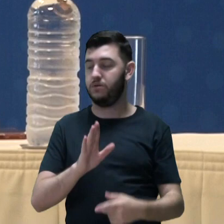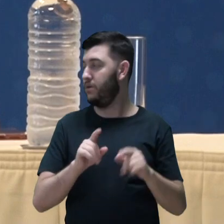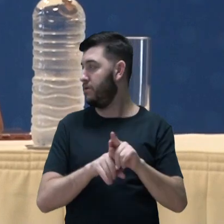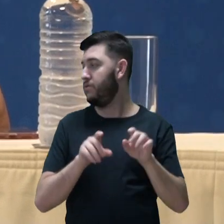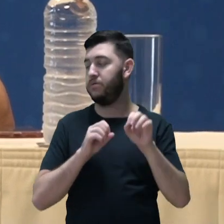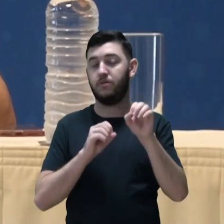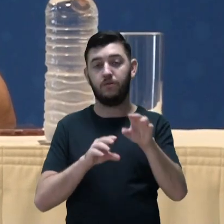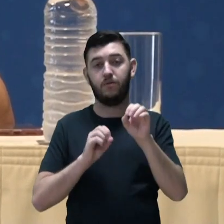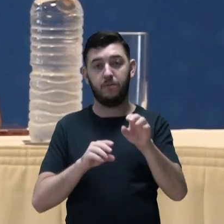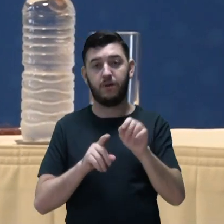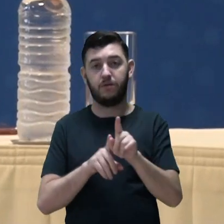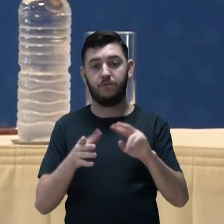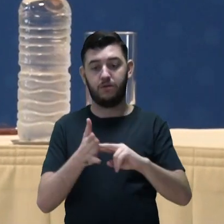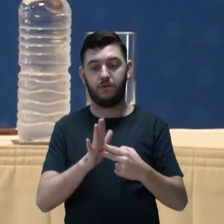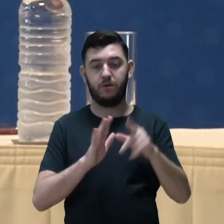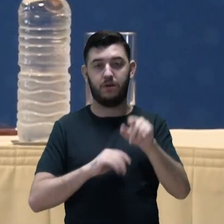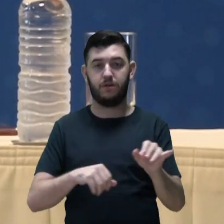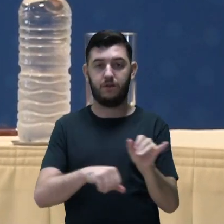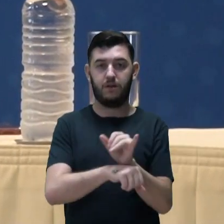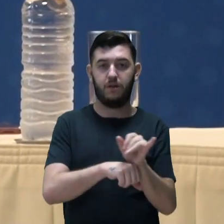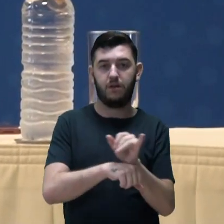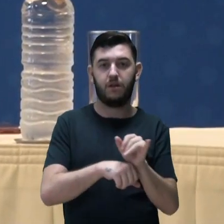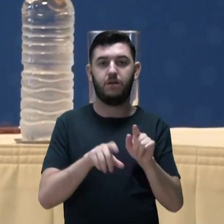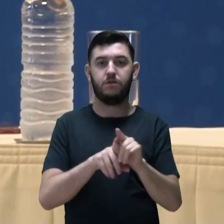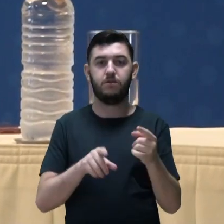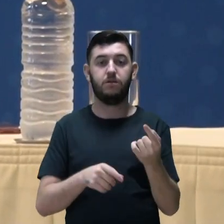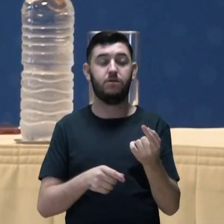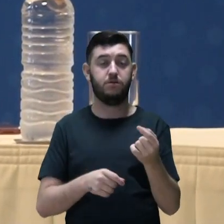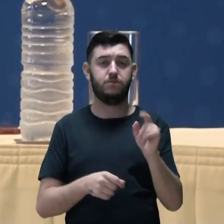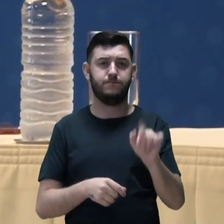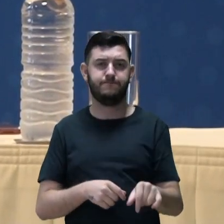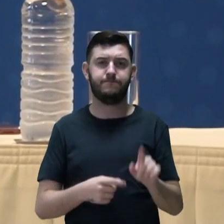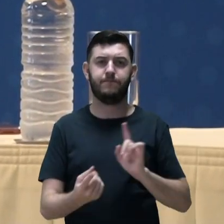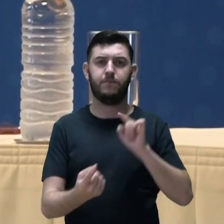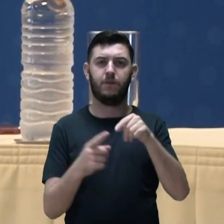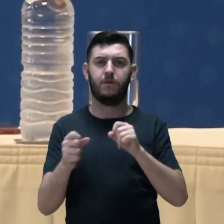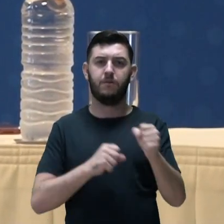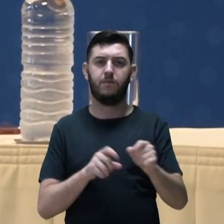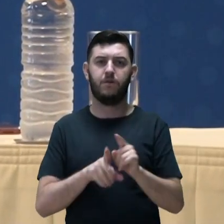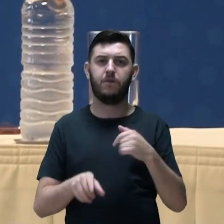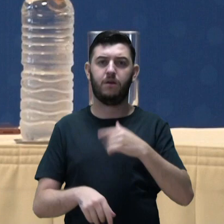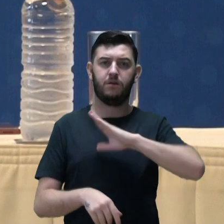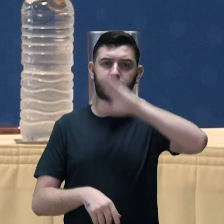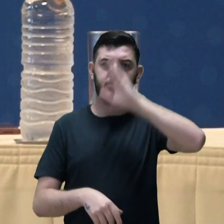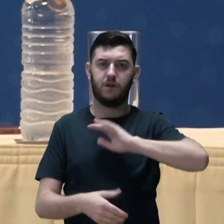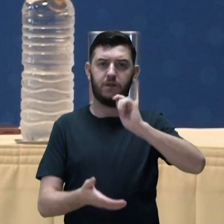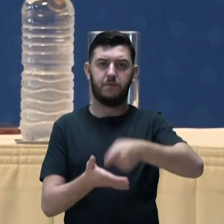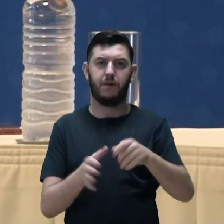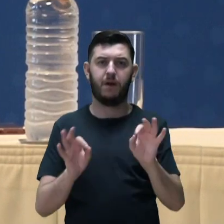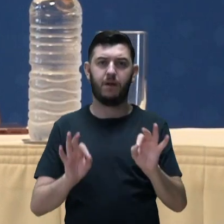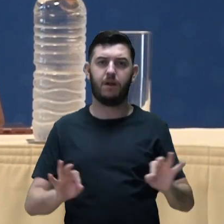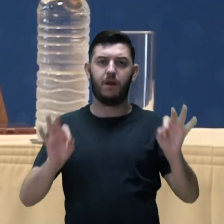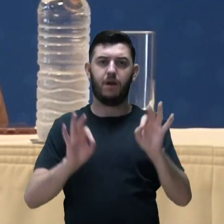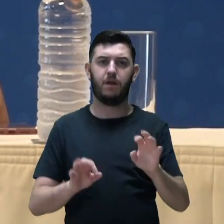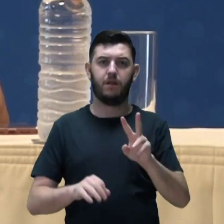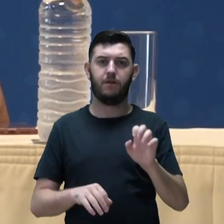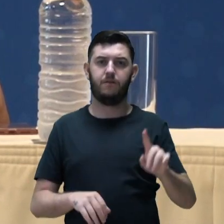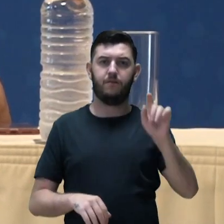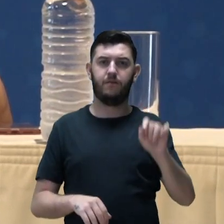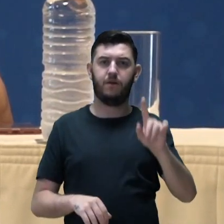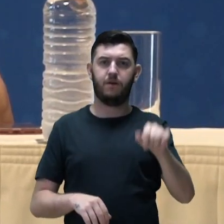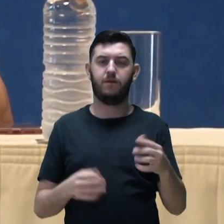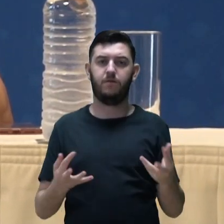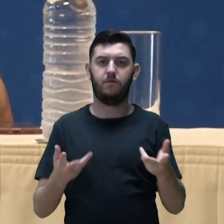do que um instrumento de repasse de recursos para fomentar na ponta vagas gratuitas por meio da